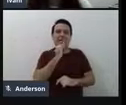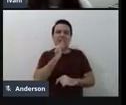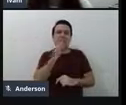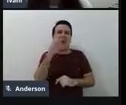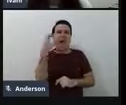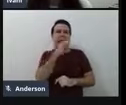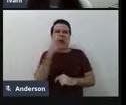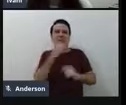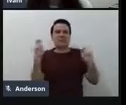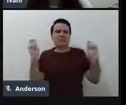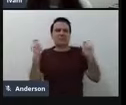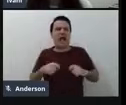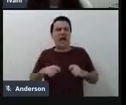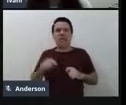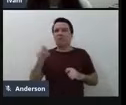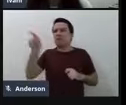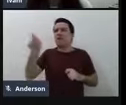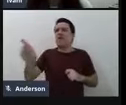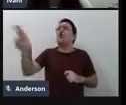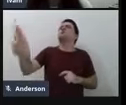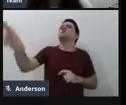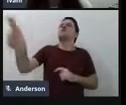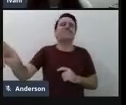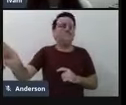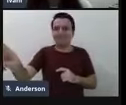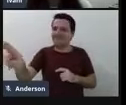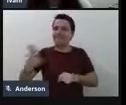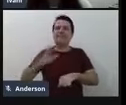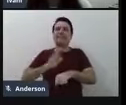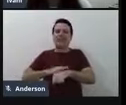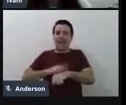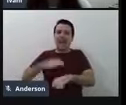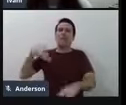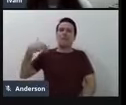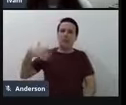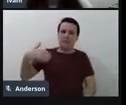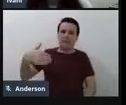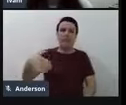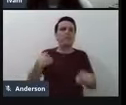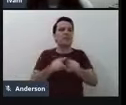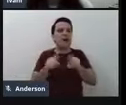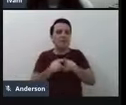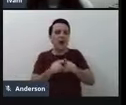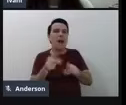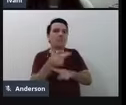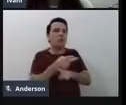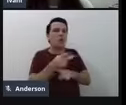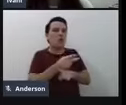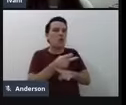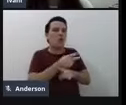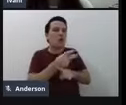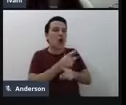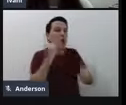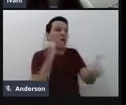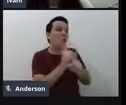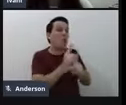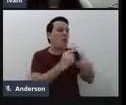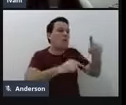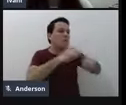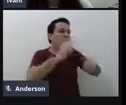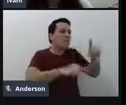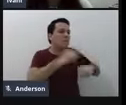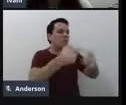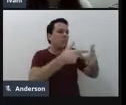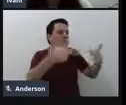não, né, leva-se um bom tempo para que a gente encontre aquele recurso, para que a gente passe pelo